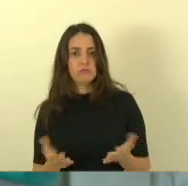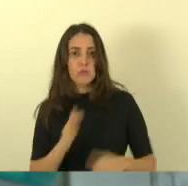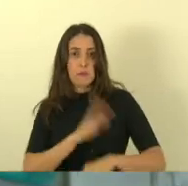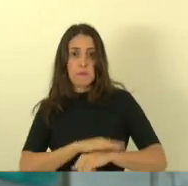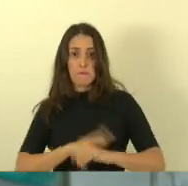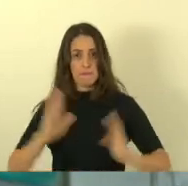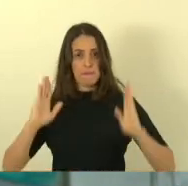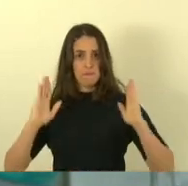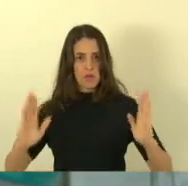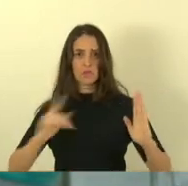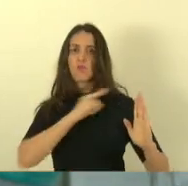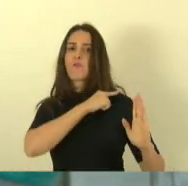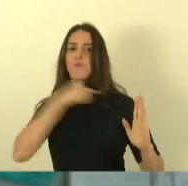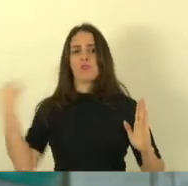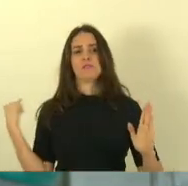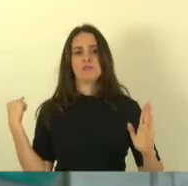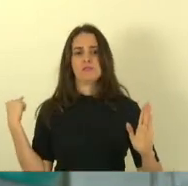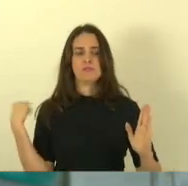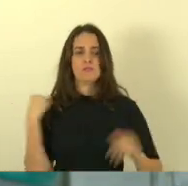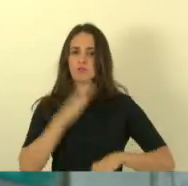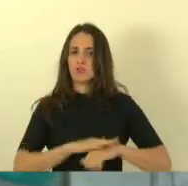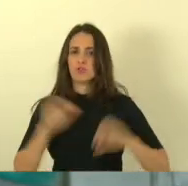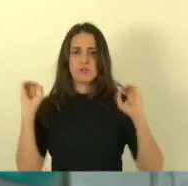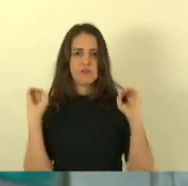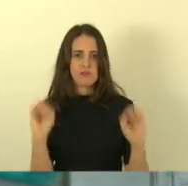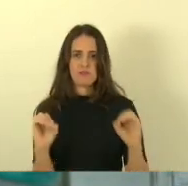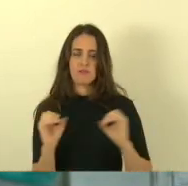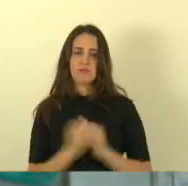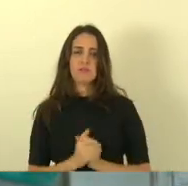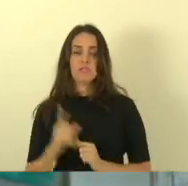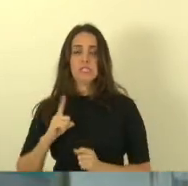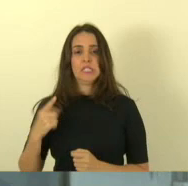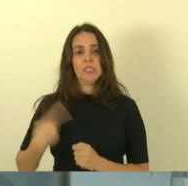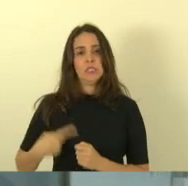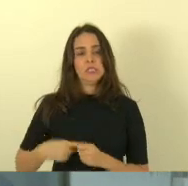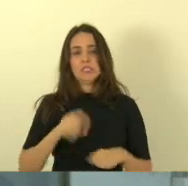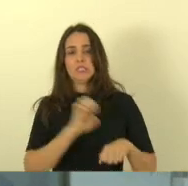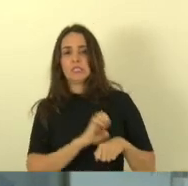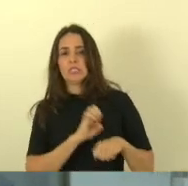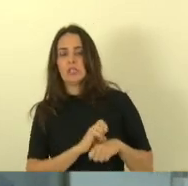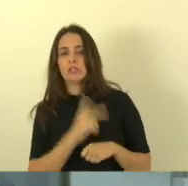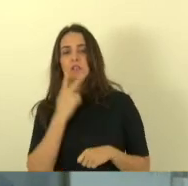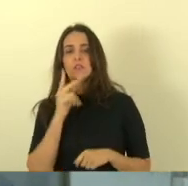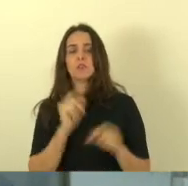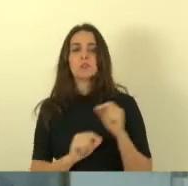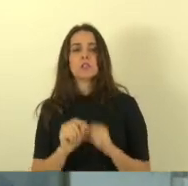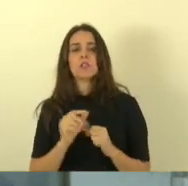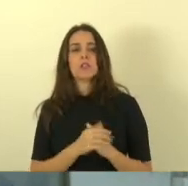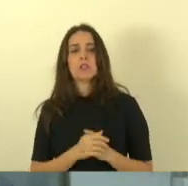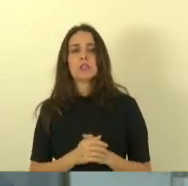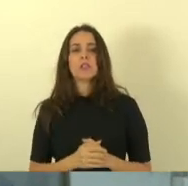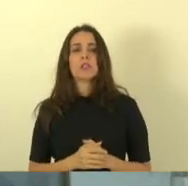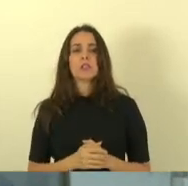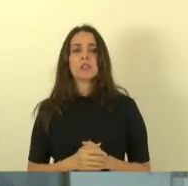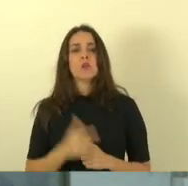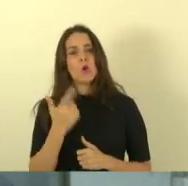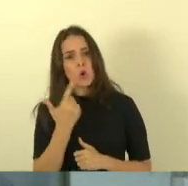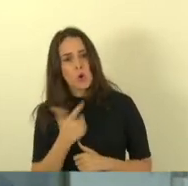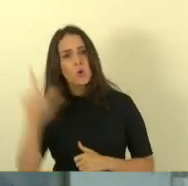prazo e não é chamado e tem tem município e tem estado que tem a cara de pau de tornar fazer outro desenchamento